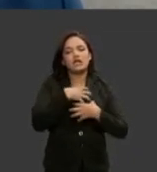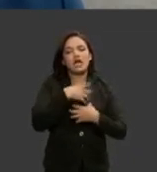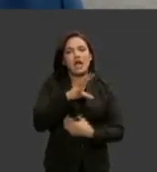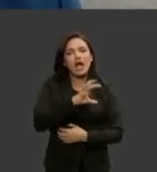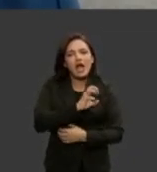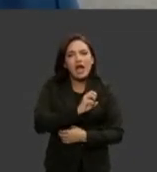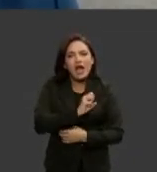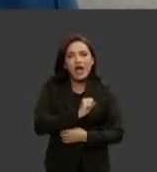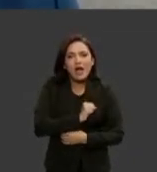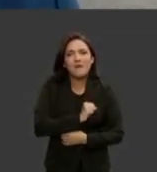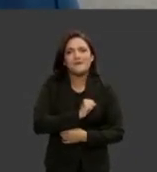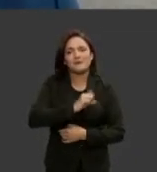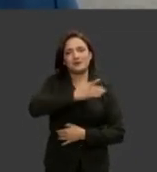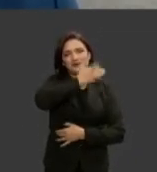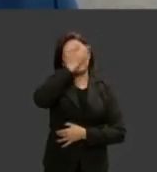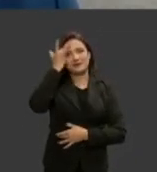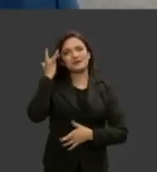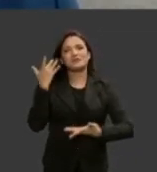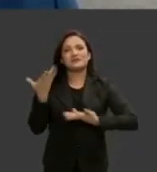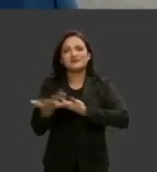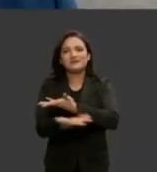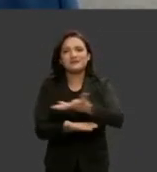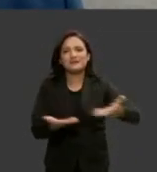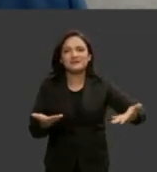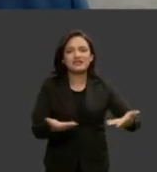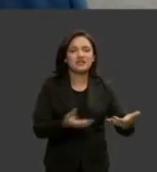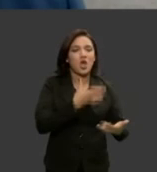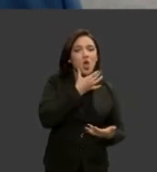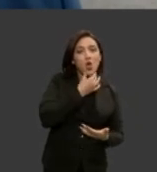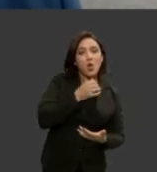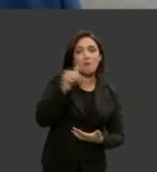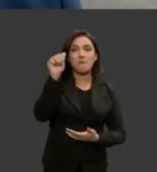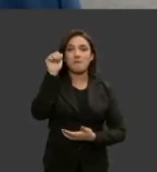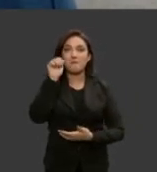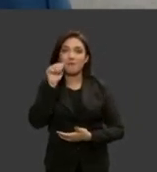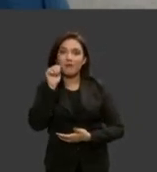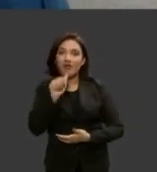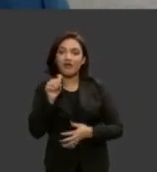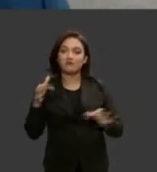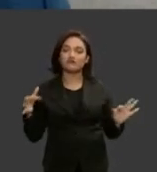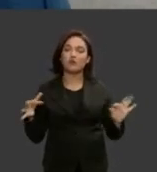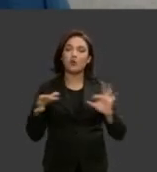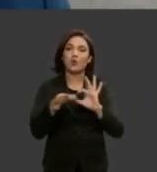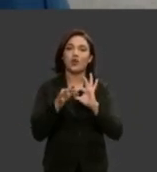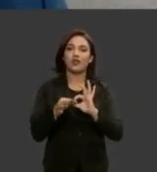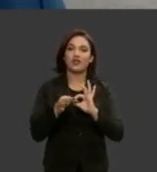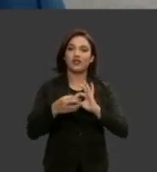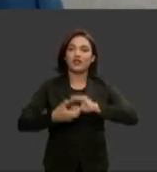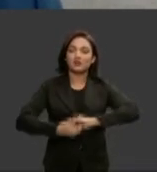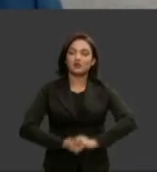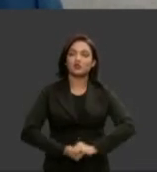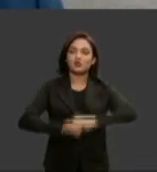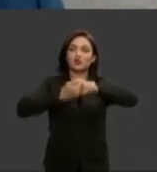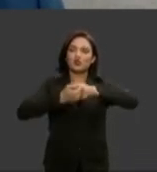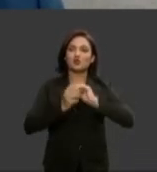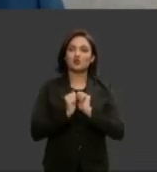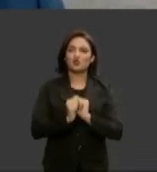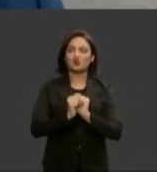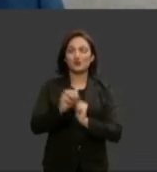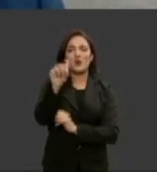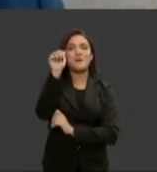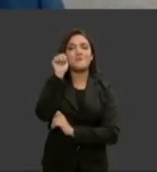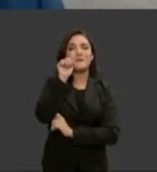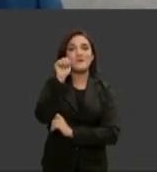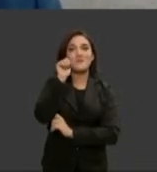amor entre as pessoas entre homens e mulheres unidos de mãos dadas as mulheres